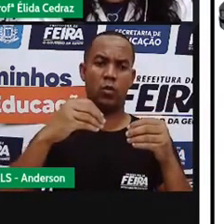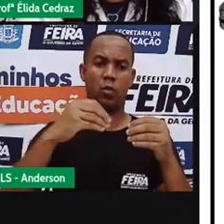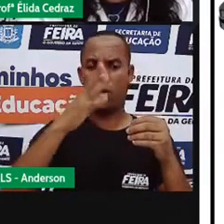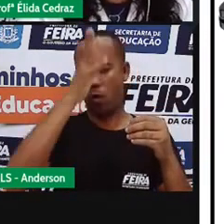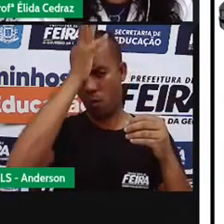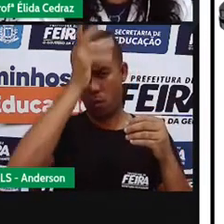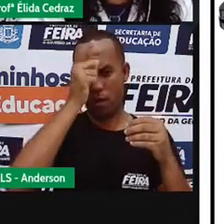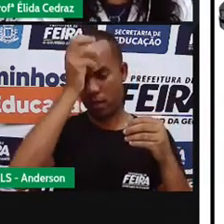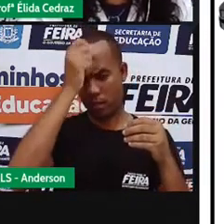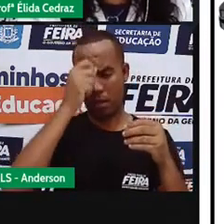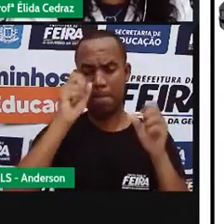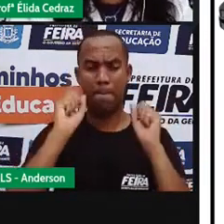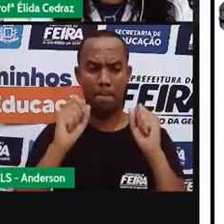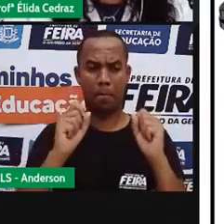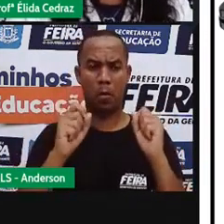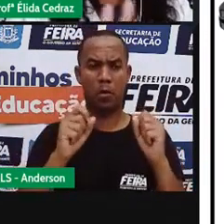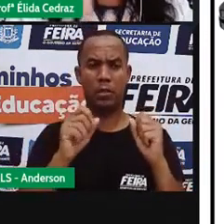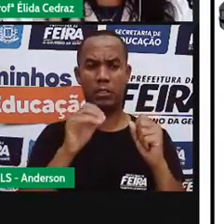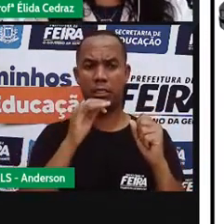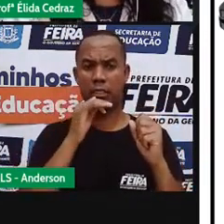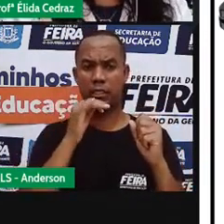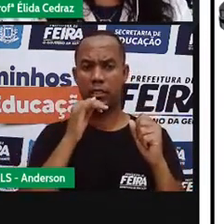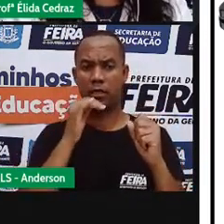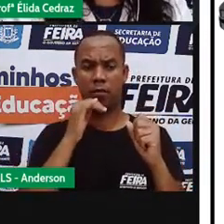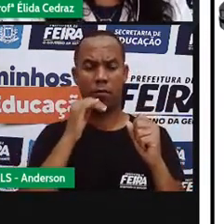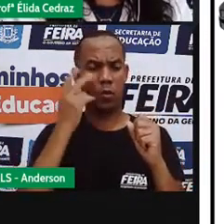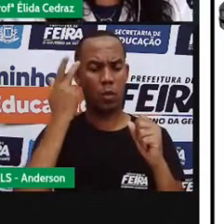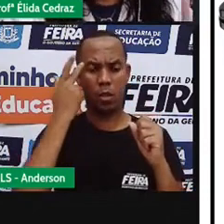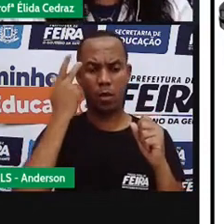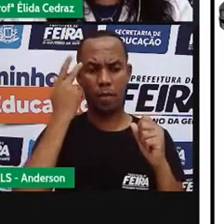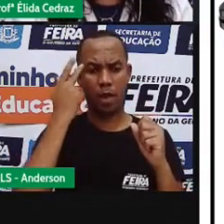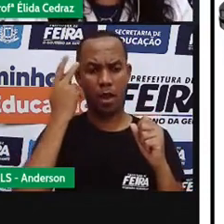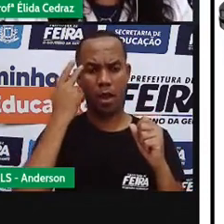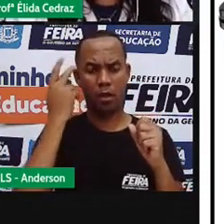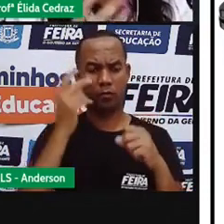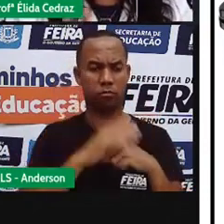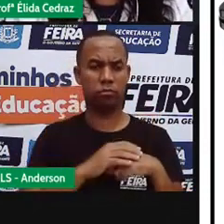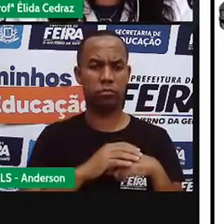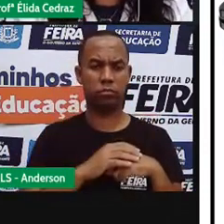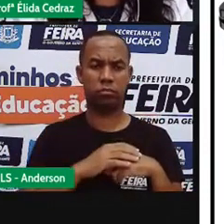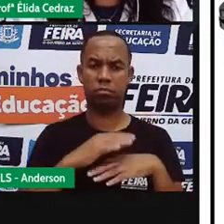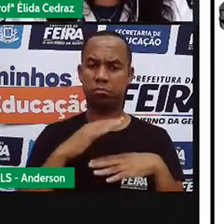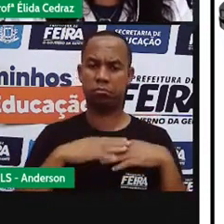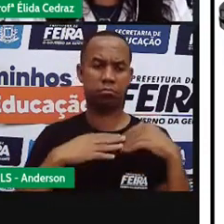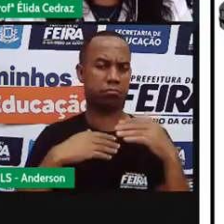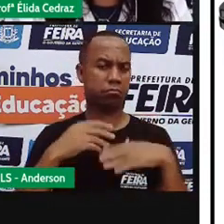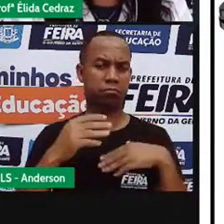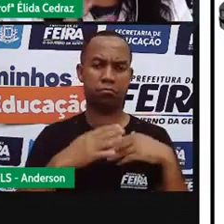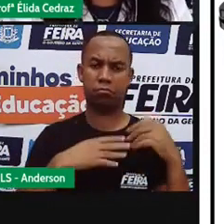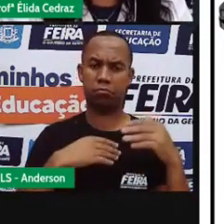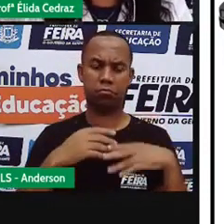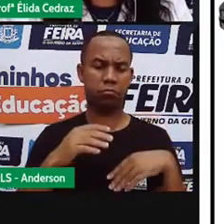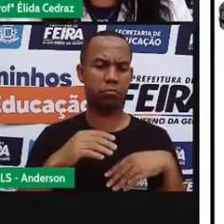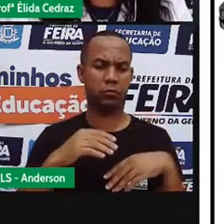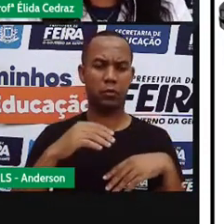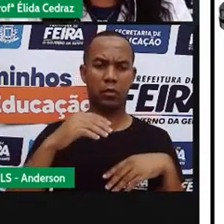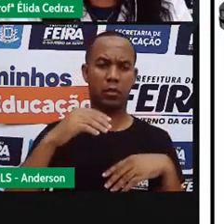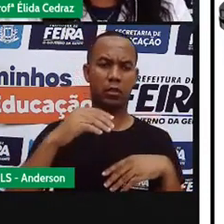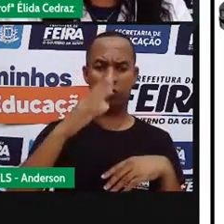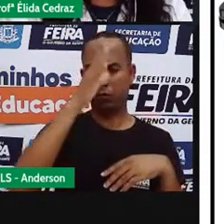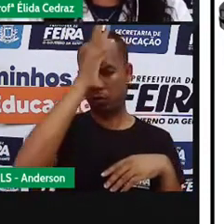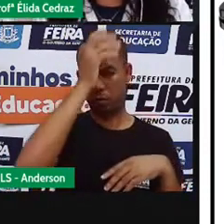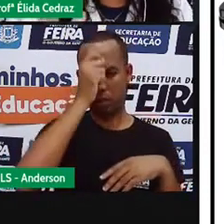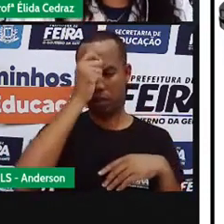ela, a fórmula química dela, não atrapalha tomar sol, não danifica. Ela não vai sofrer nenhuma